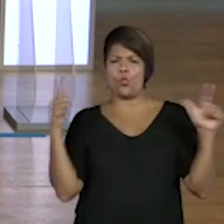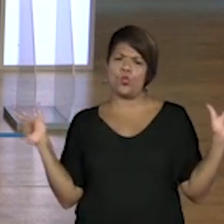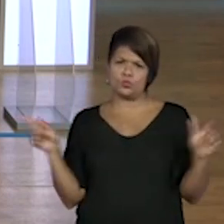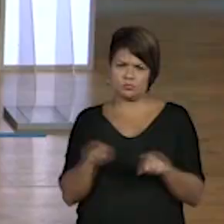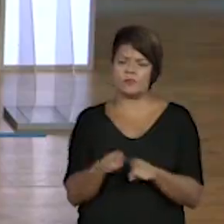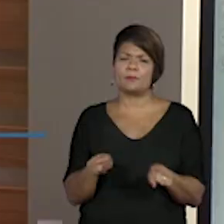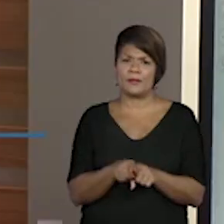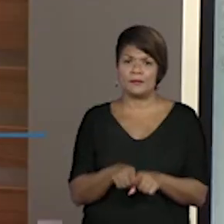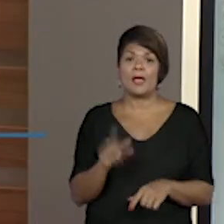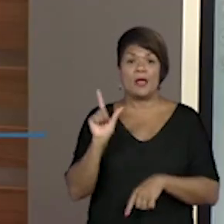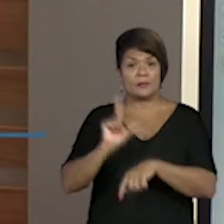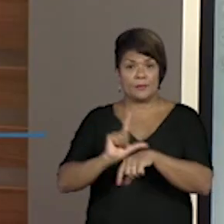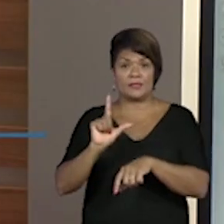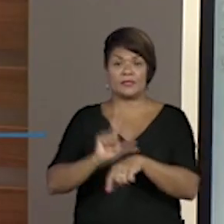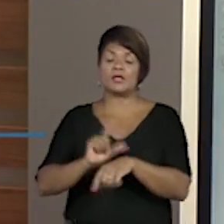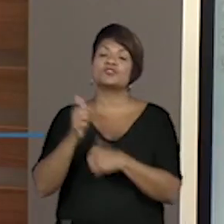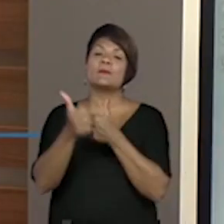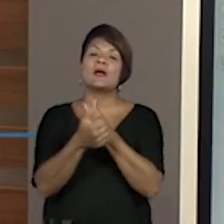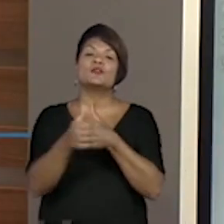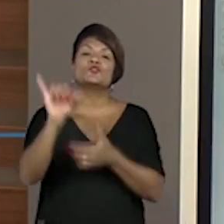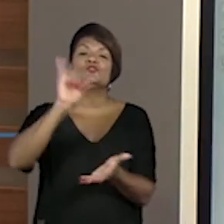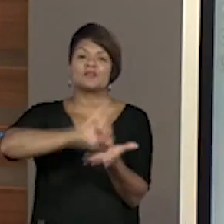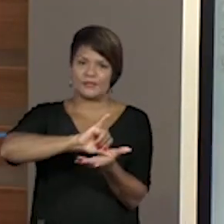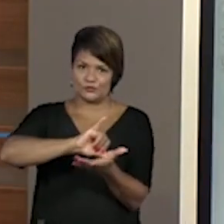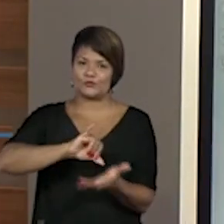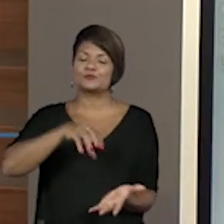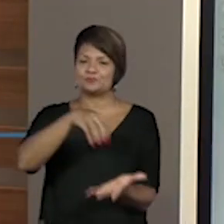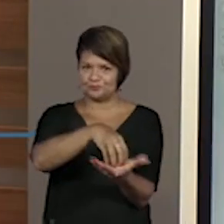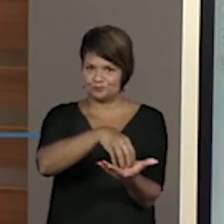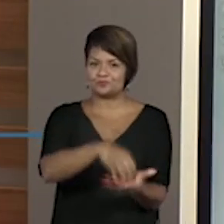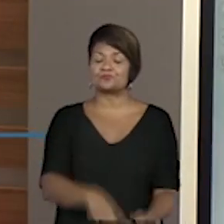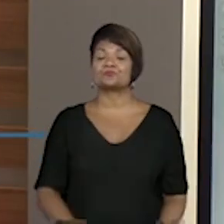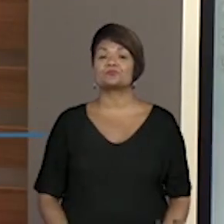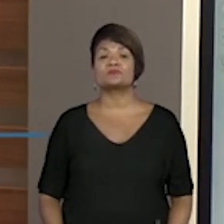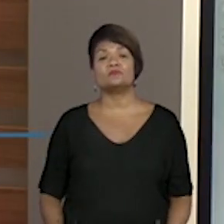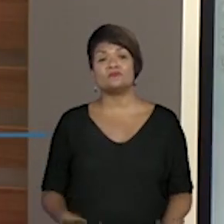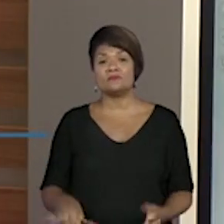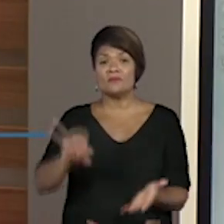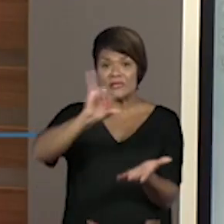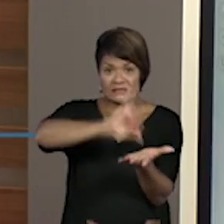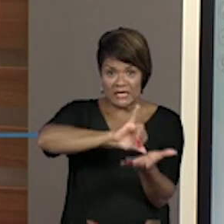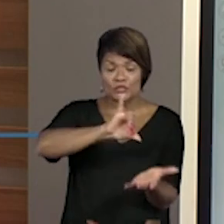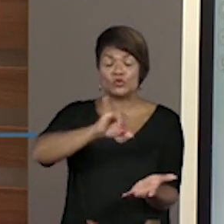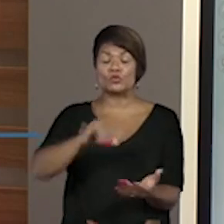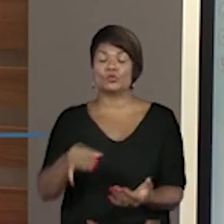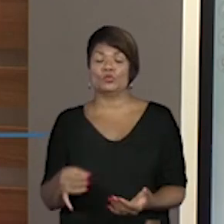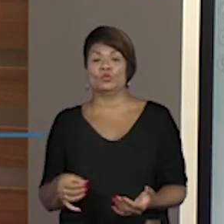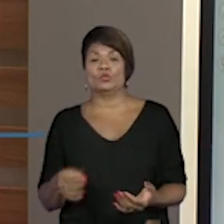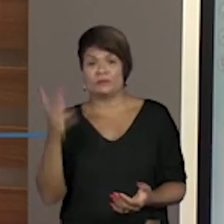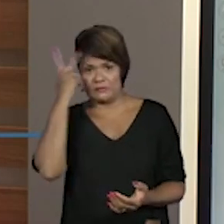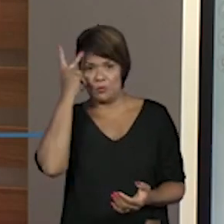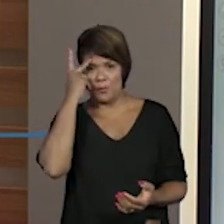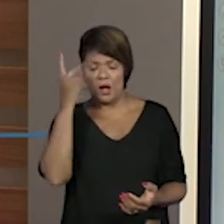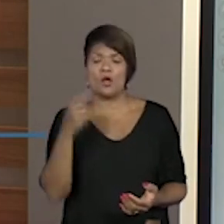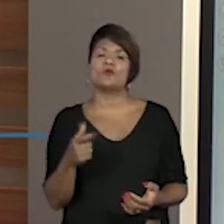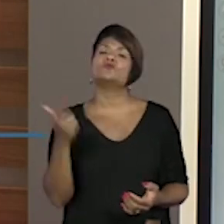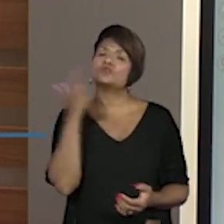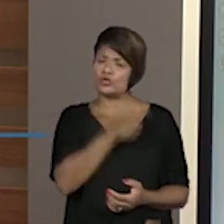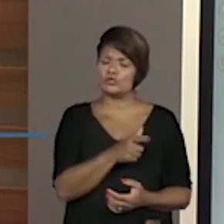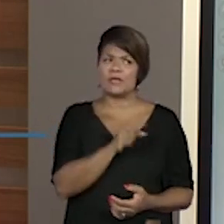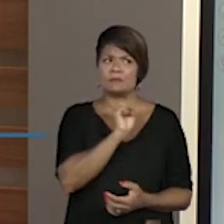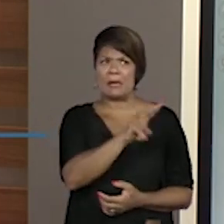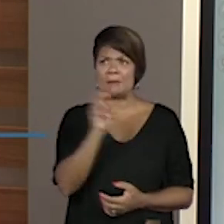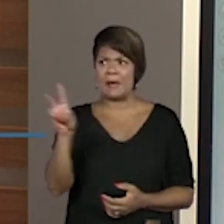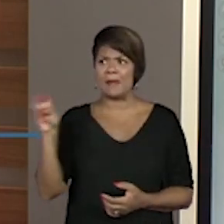numa região bem próxima do centro, né, pessoal? Então, quer dizer, na região central de São Paulo, você consegue encontrar imigrantes de todo